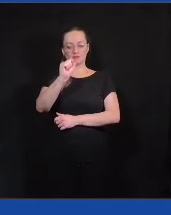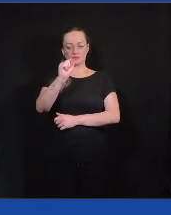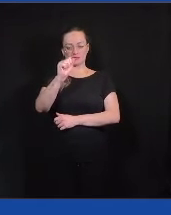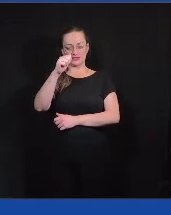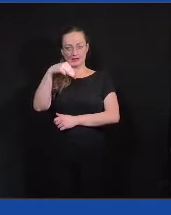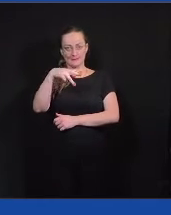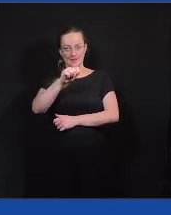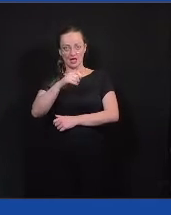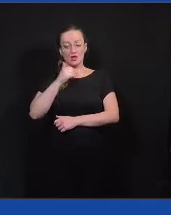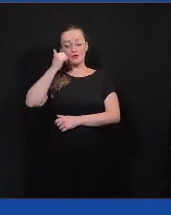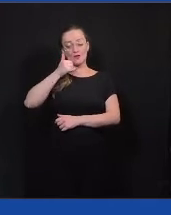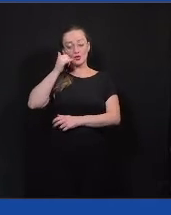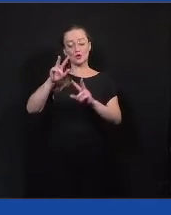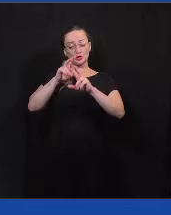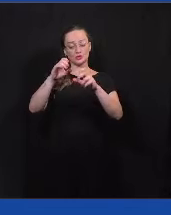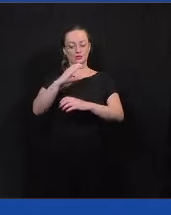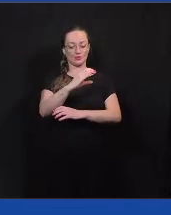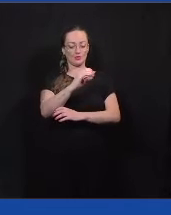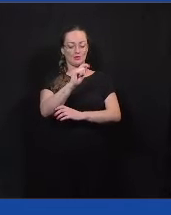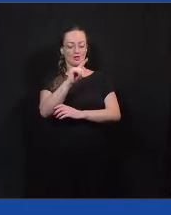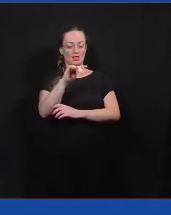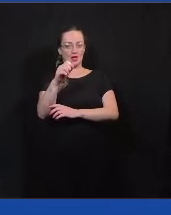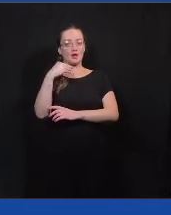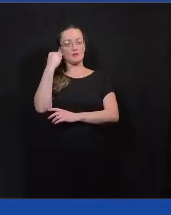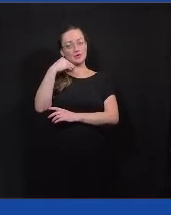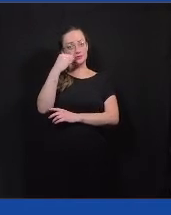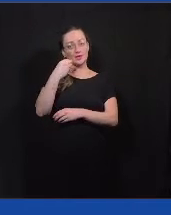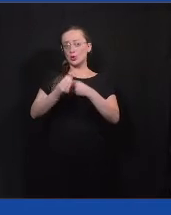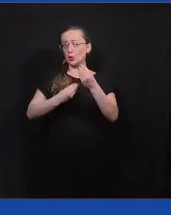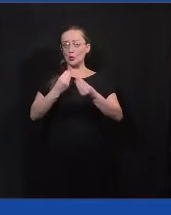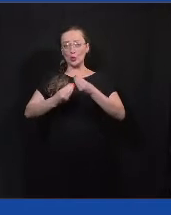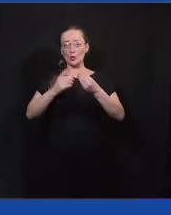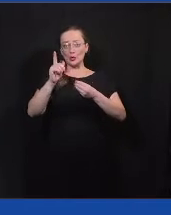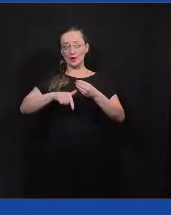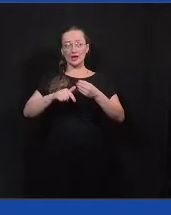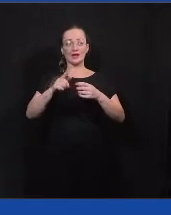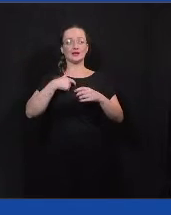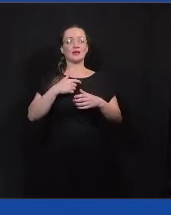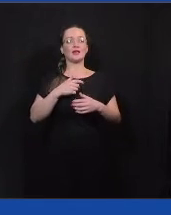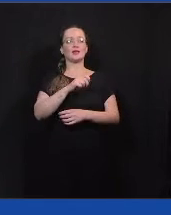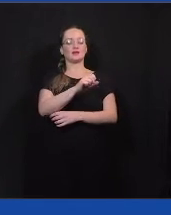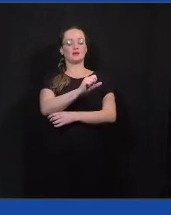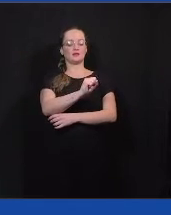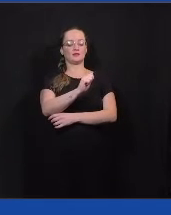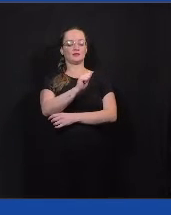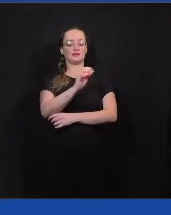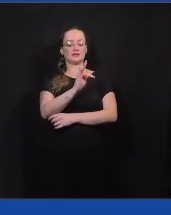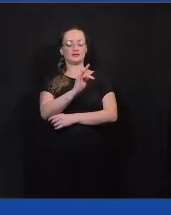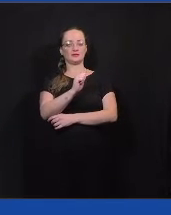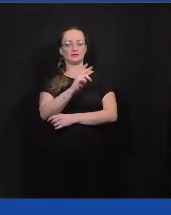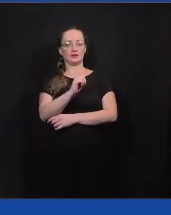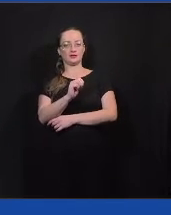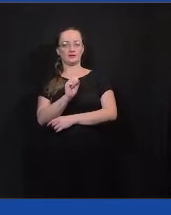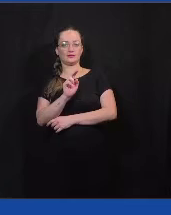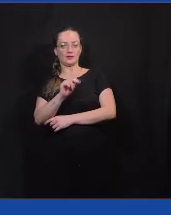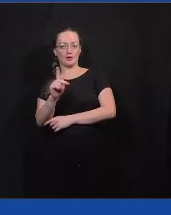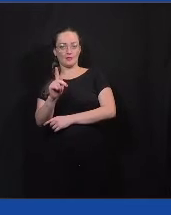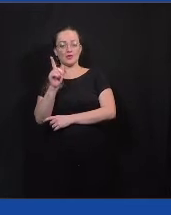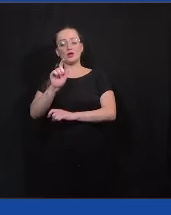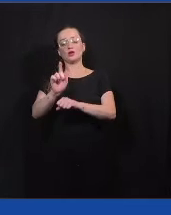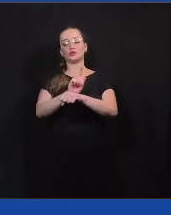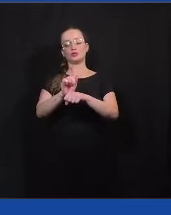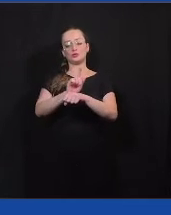contar um pouco do Collab, da experiência do Collab enquanto startup e aplicativo de gestão pública barra